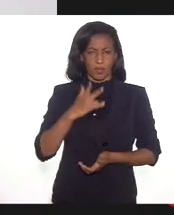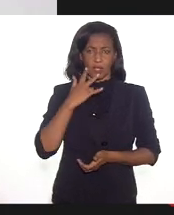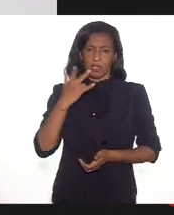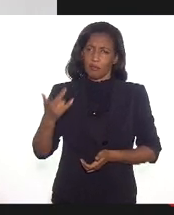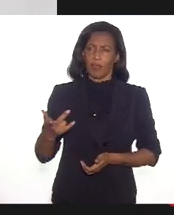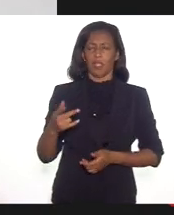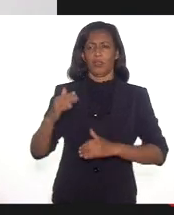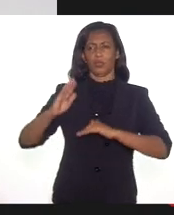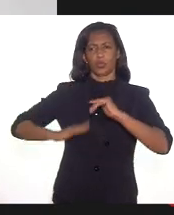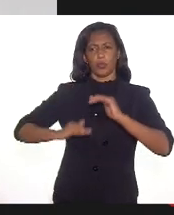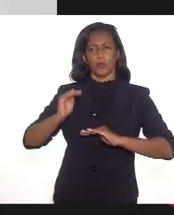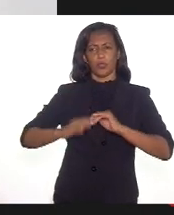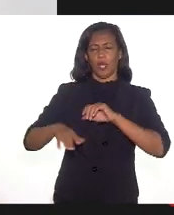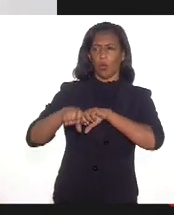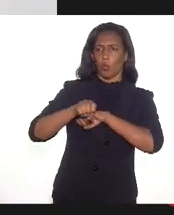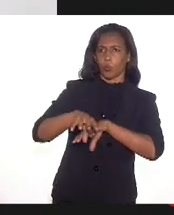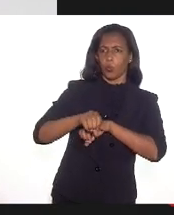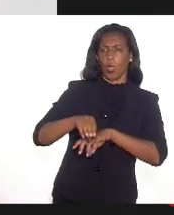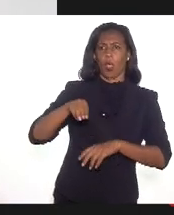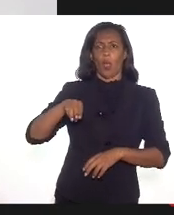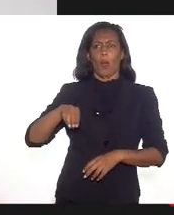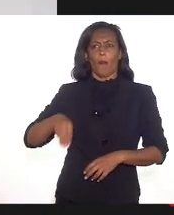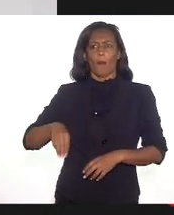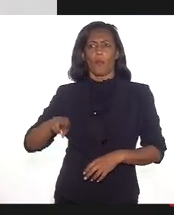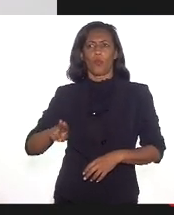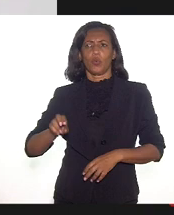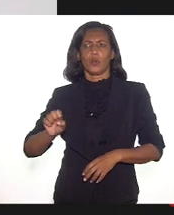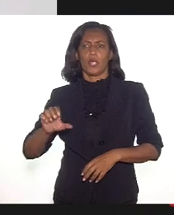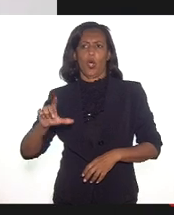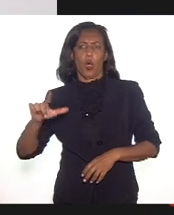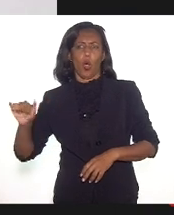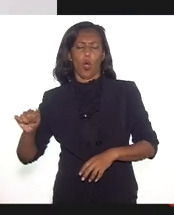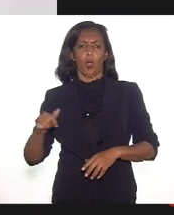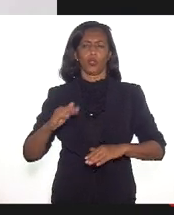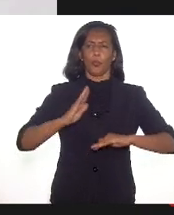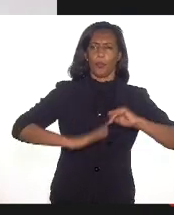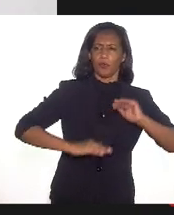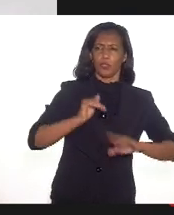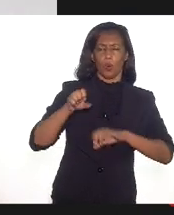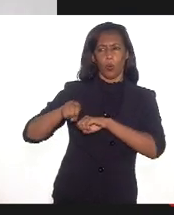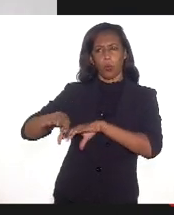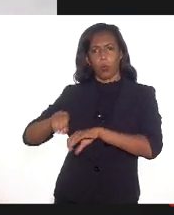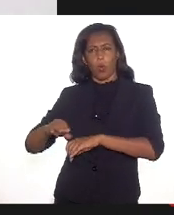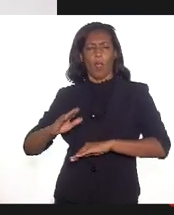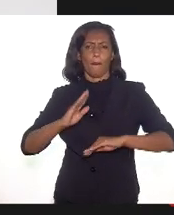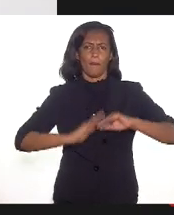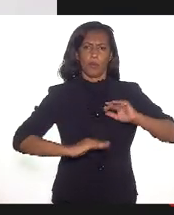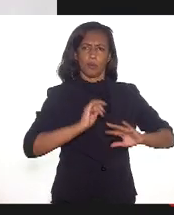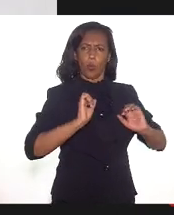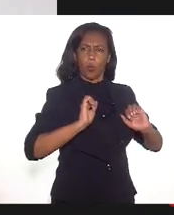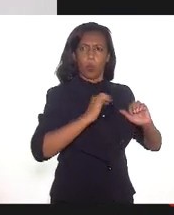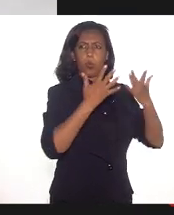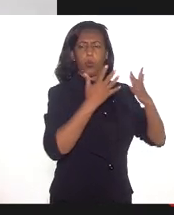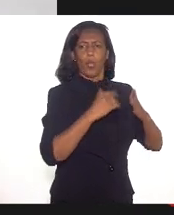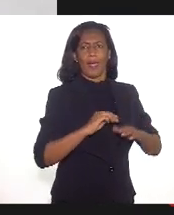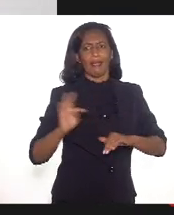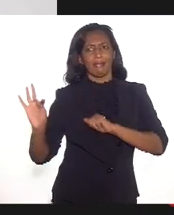museólogos, educadores, profissionais de comunicação, profissionais de eventos, técnicos,